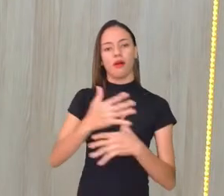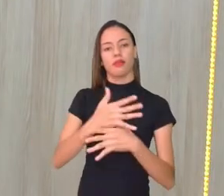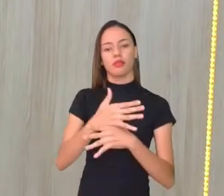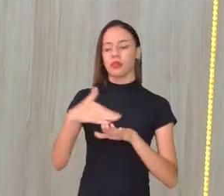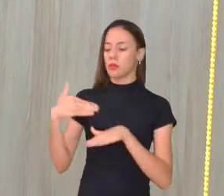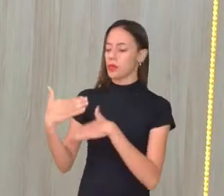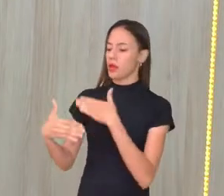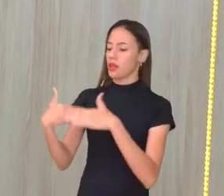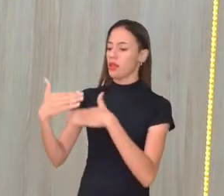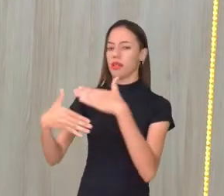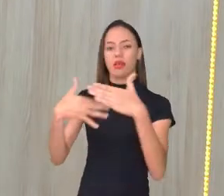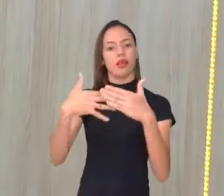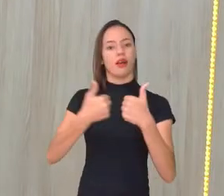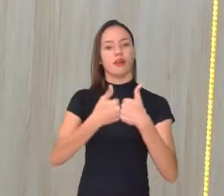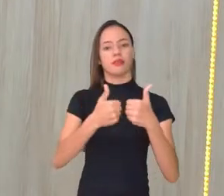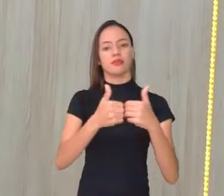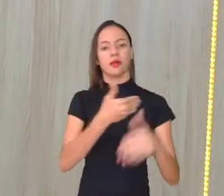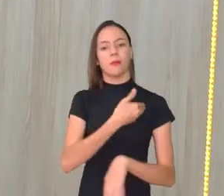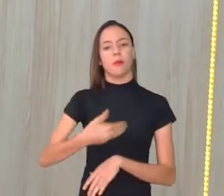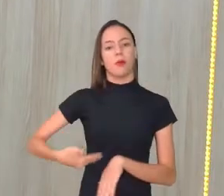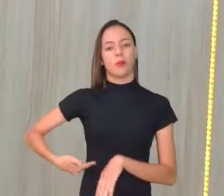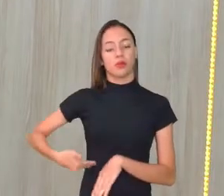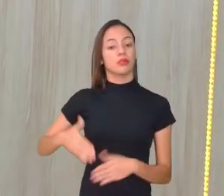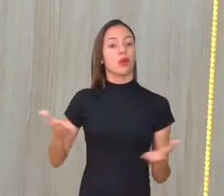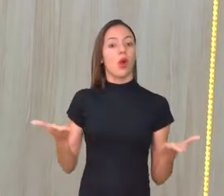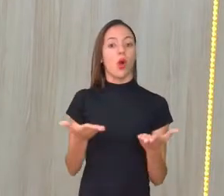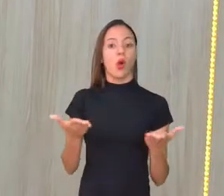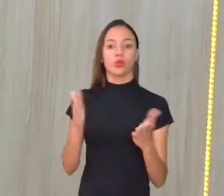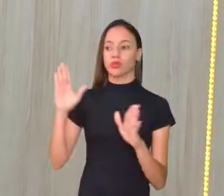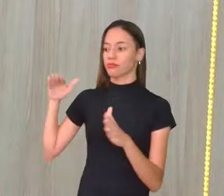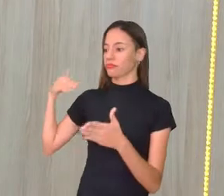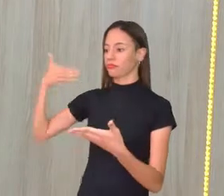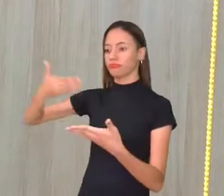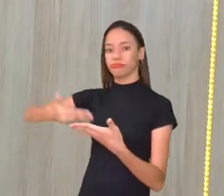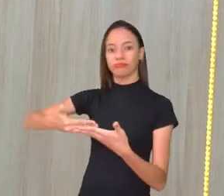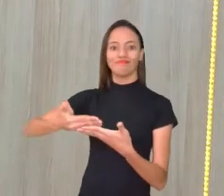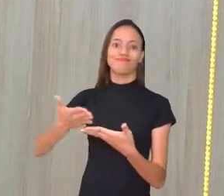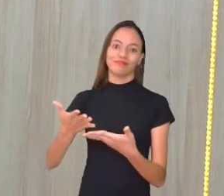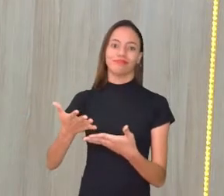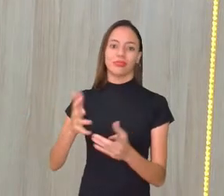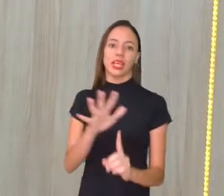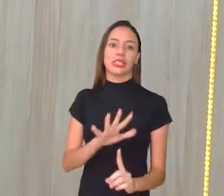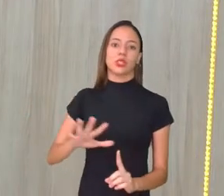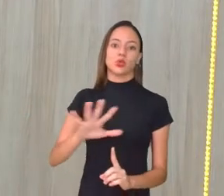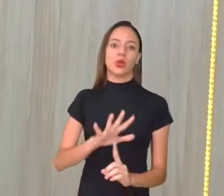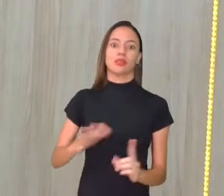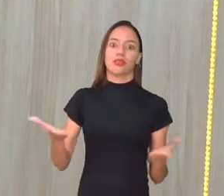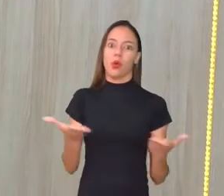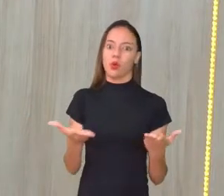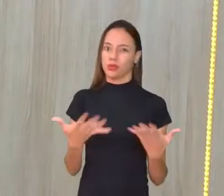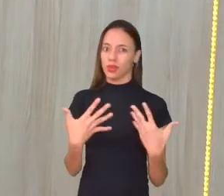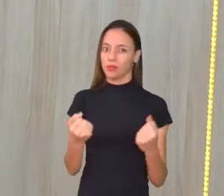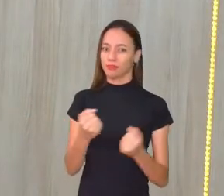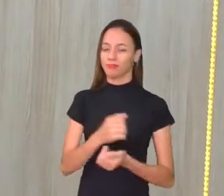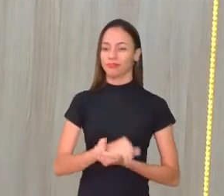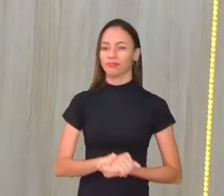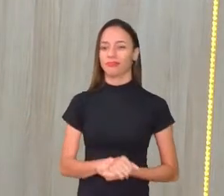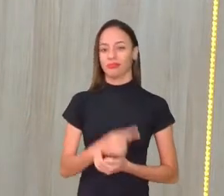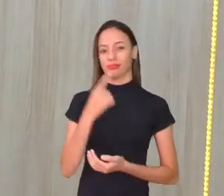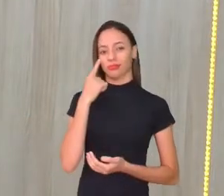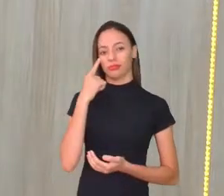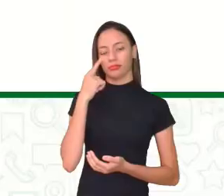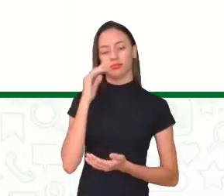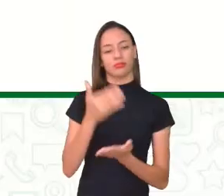avançando nesse transporte público para hoje estar nessa situação em que a gente vive. Vamos lá? Então,